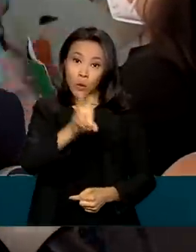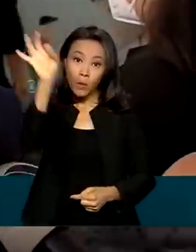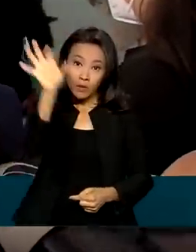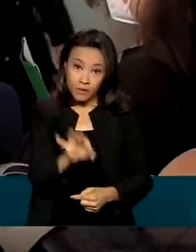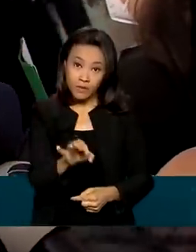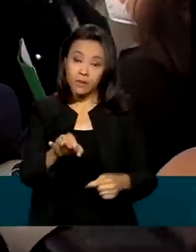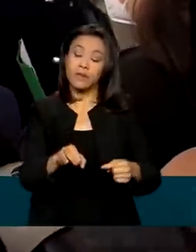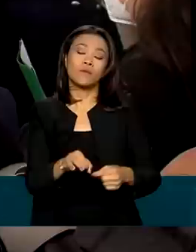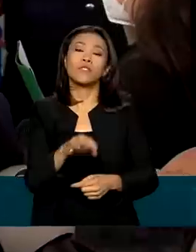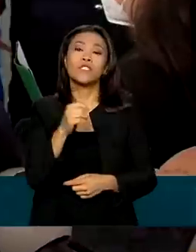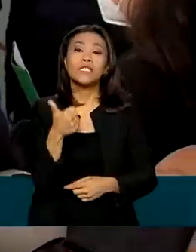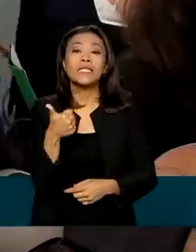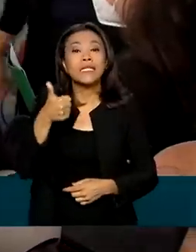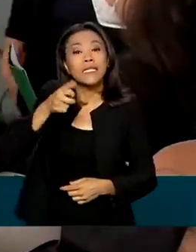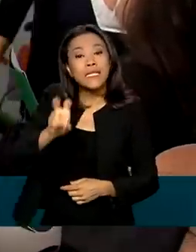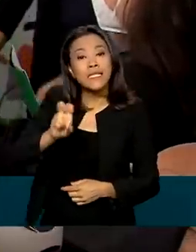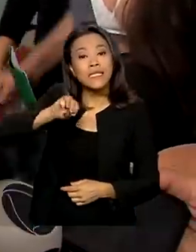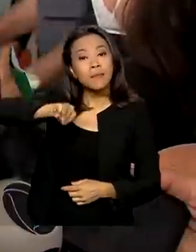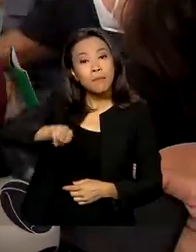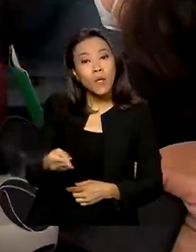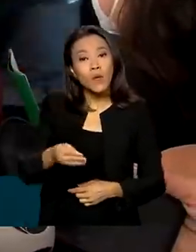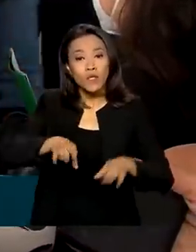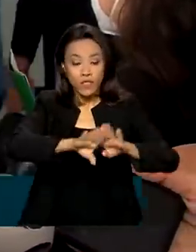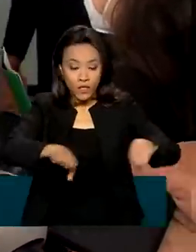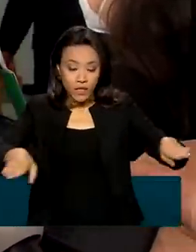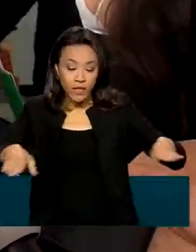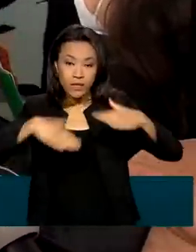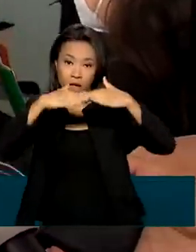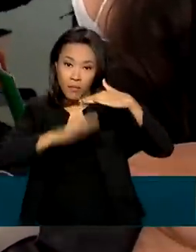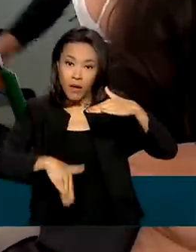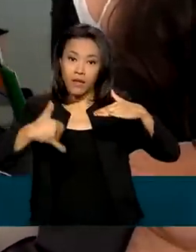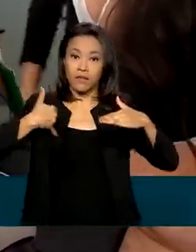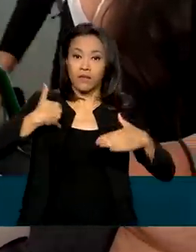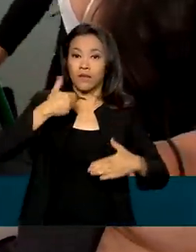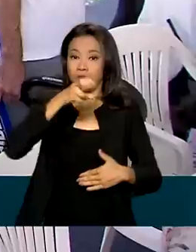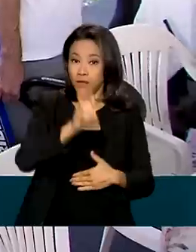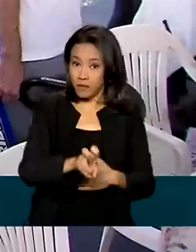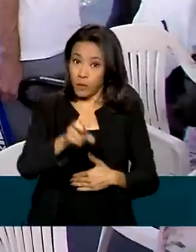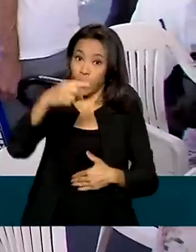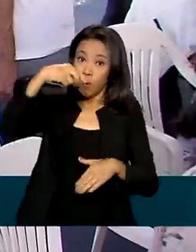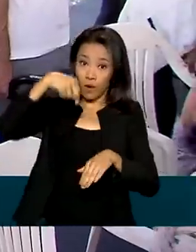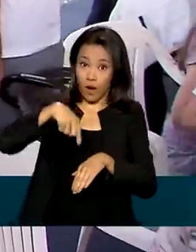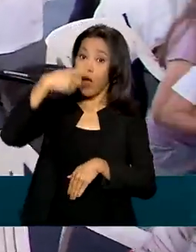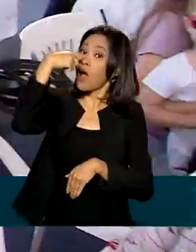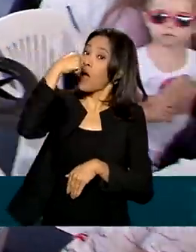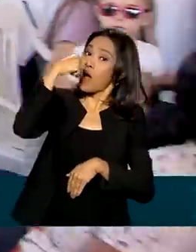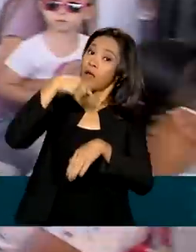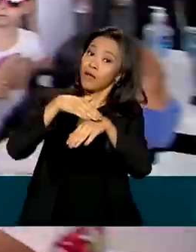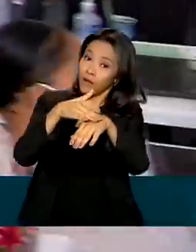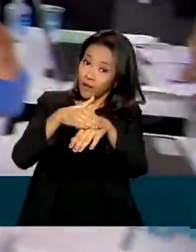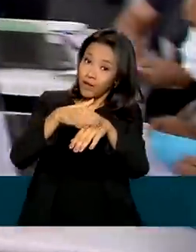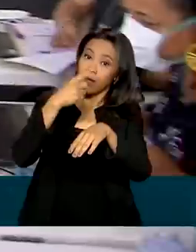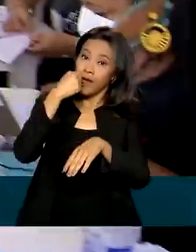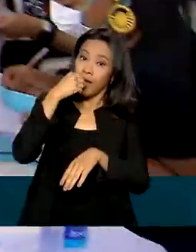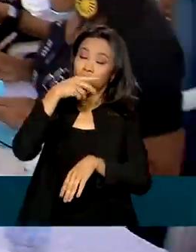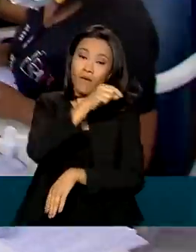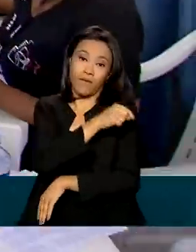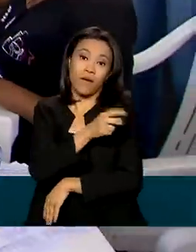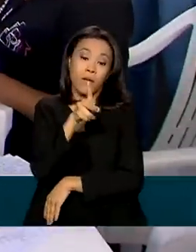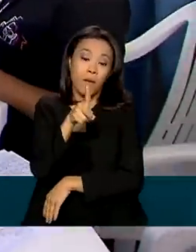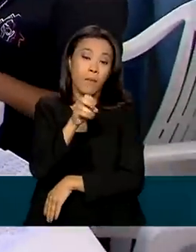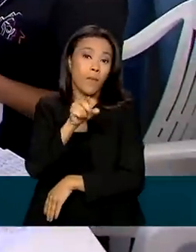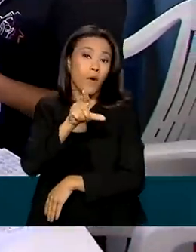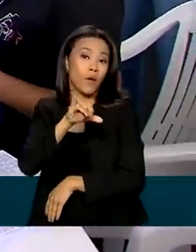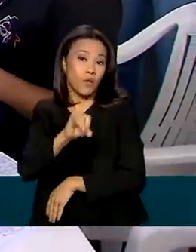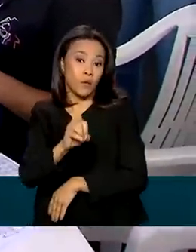milhões de crianças abaixo de cinco anos com a vacina da polio. No final de semana, quando normalmente os postos